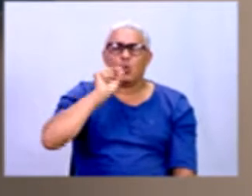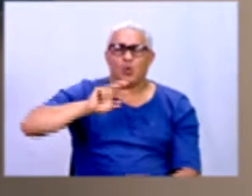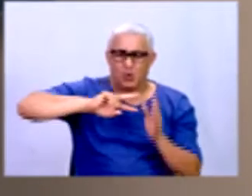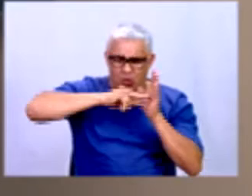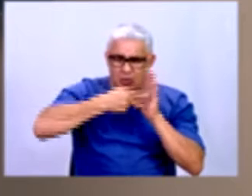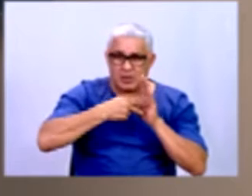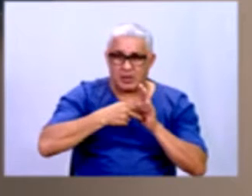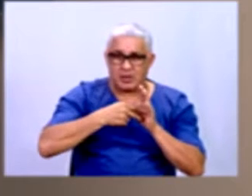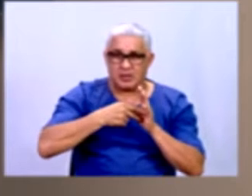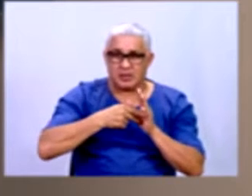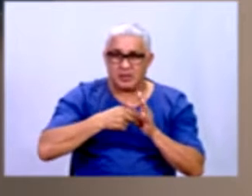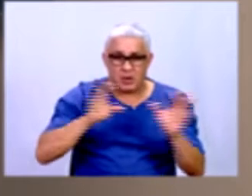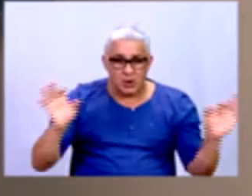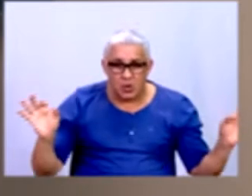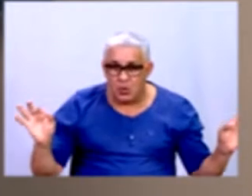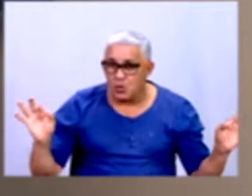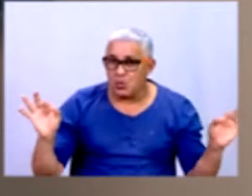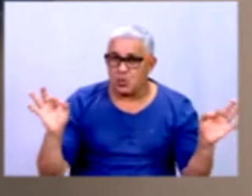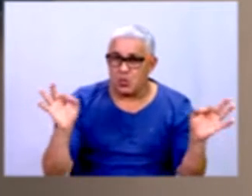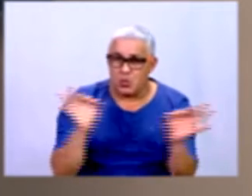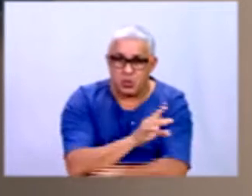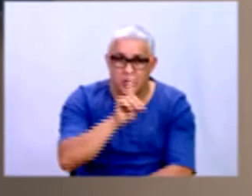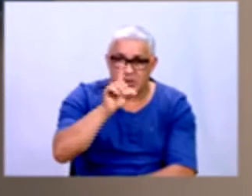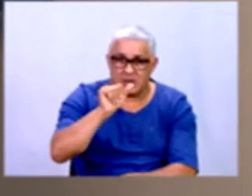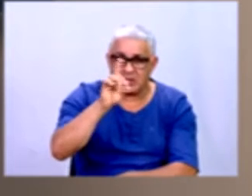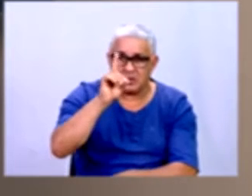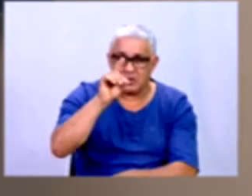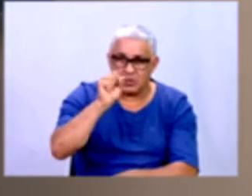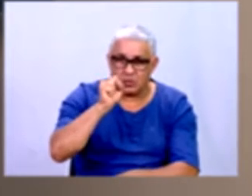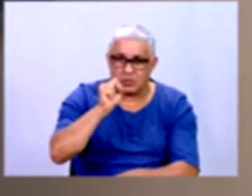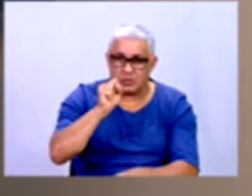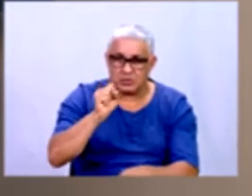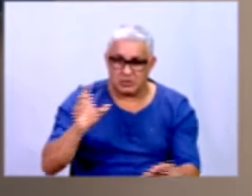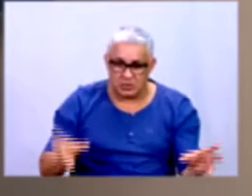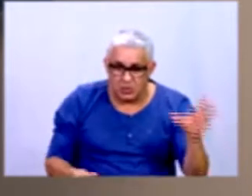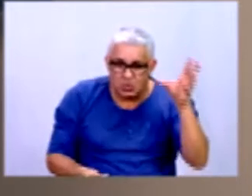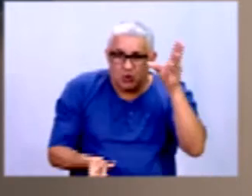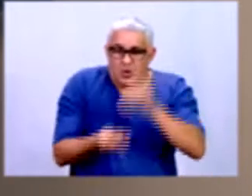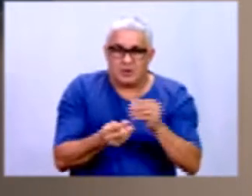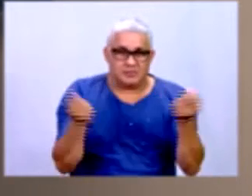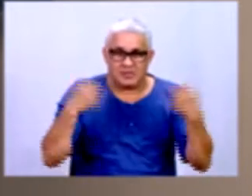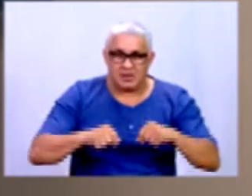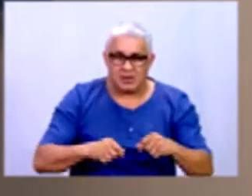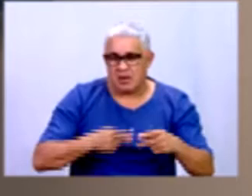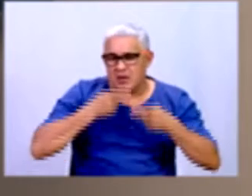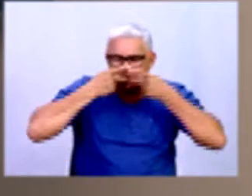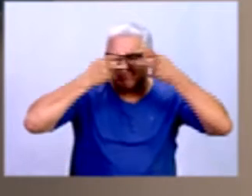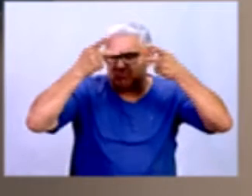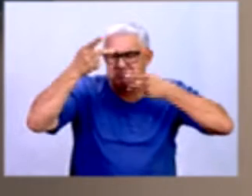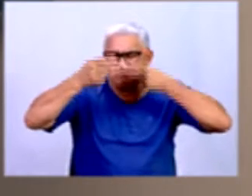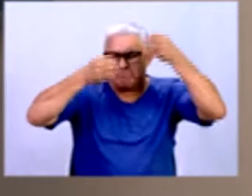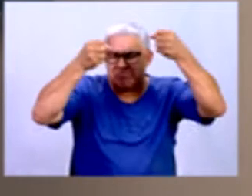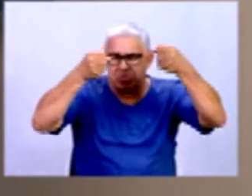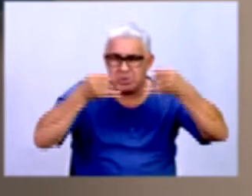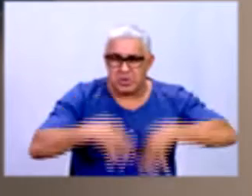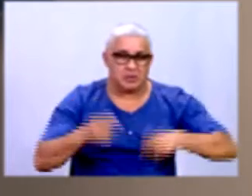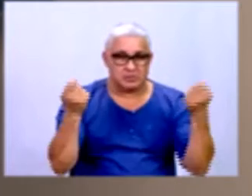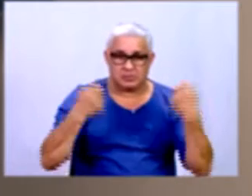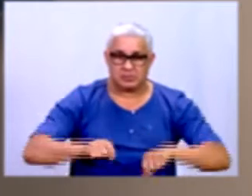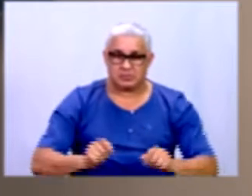vai tirar de todos esses dados. É muito simples, não é? Então a gente não precisa falar todo esse negócio bonito desse jeito, né?